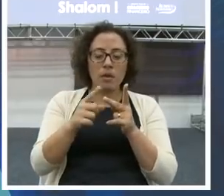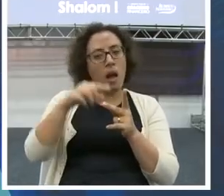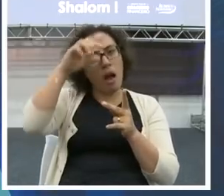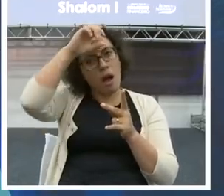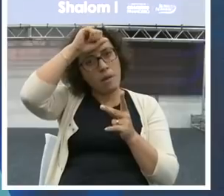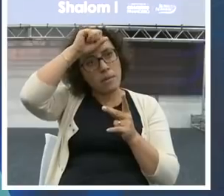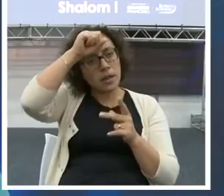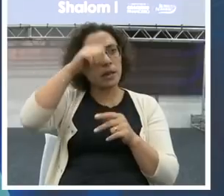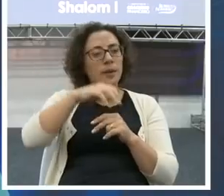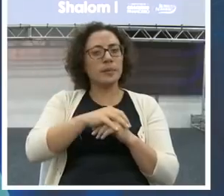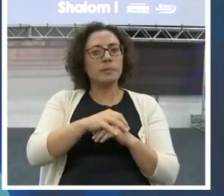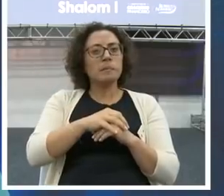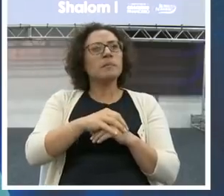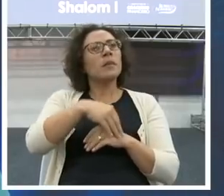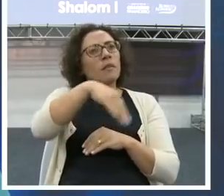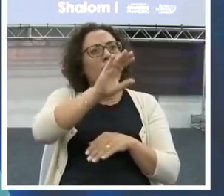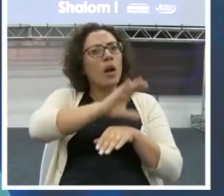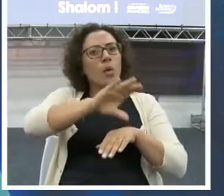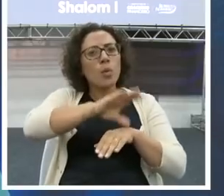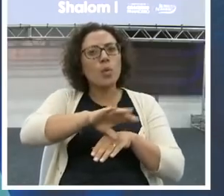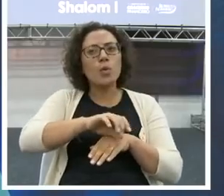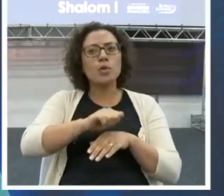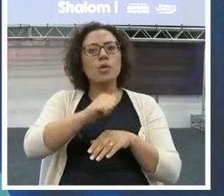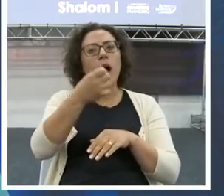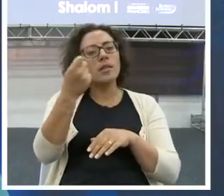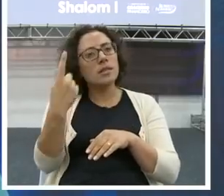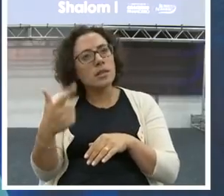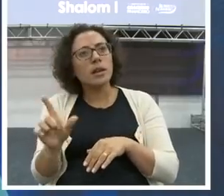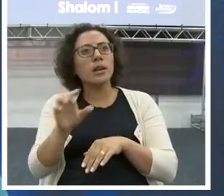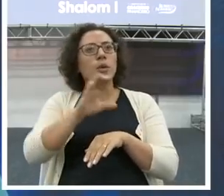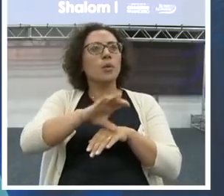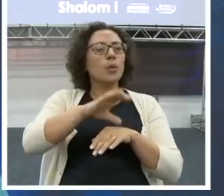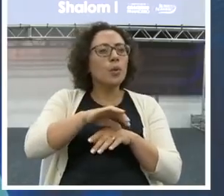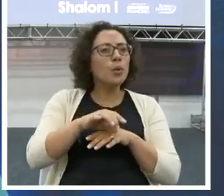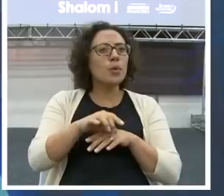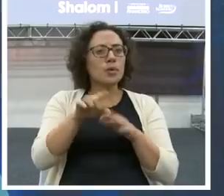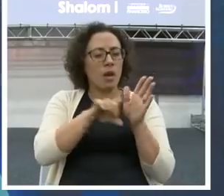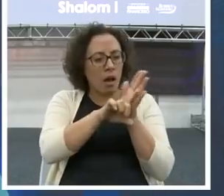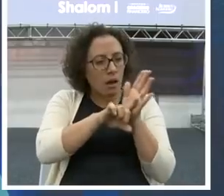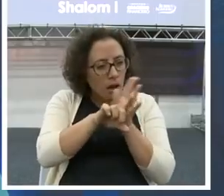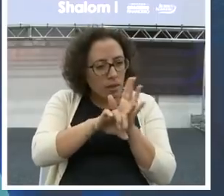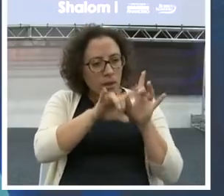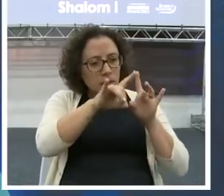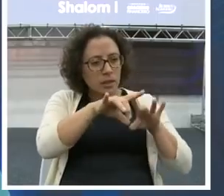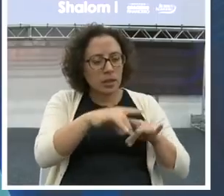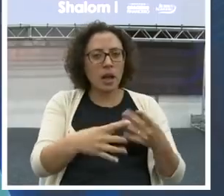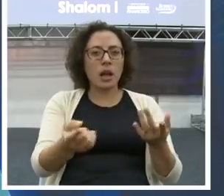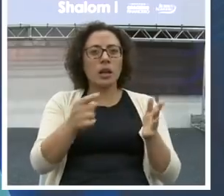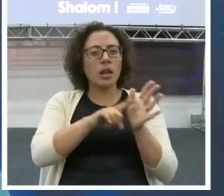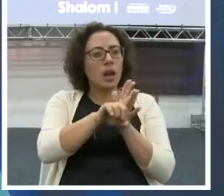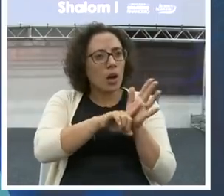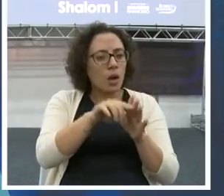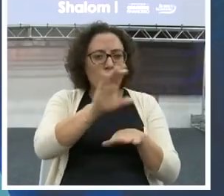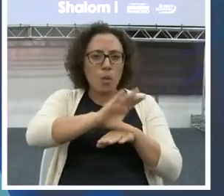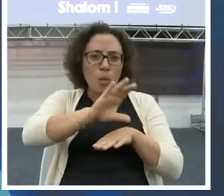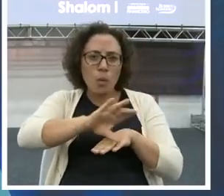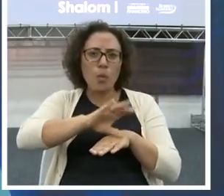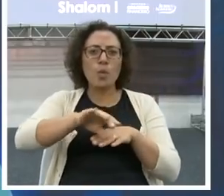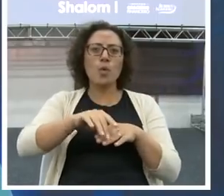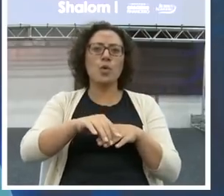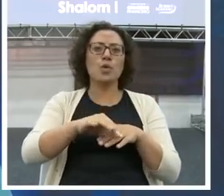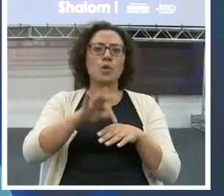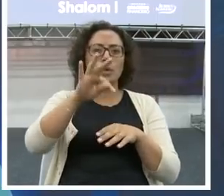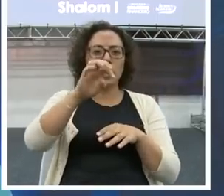Então, você vai aprender, vai fazer curso de ações, vai fazer curso de análise técnica, curso de bolsa e valores, aí curso de tesouro